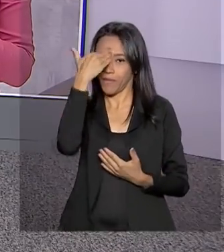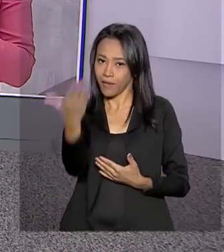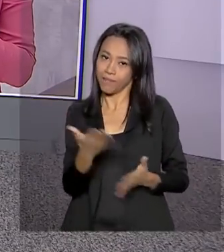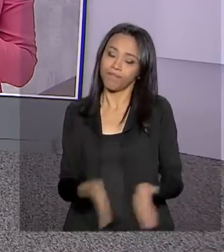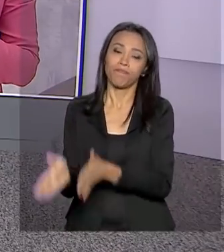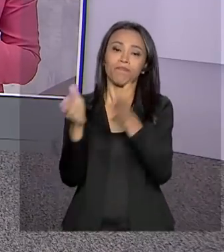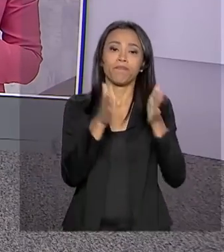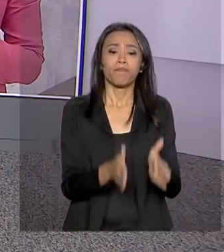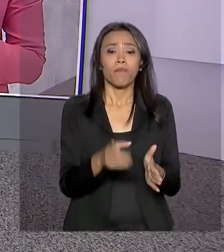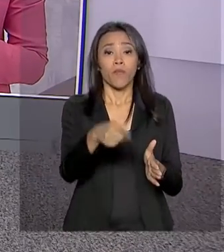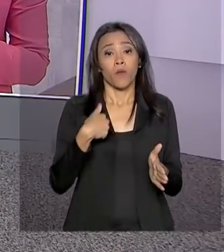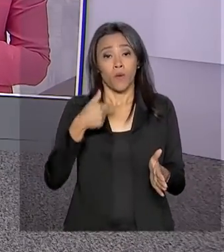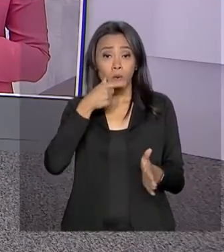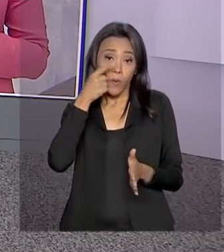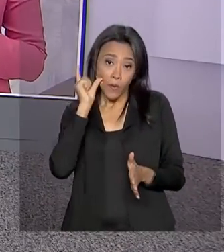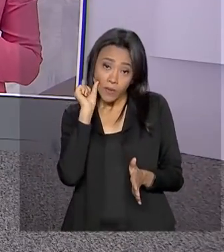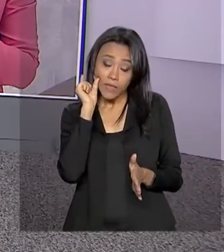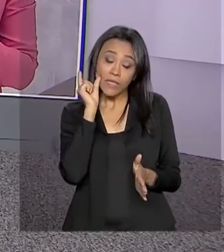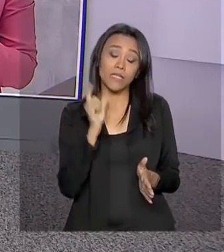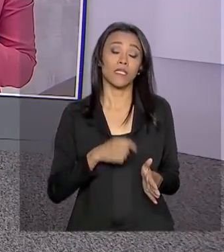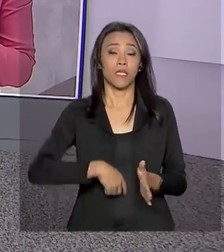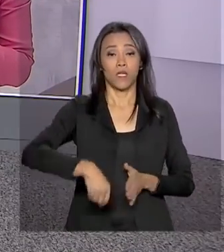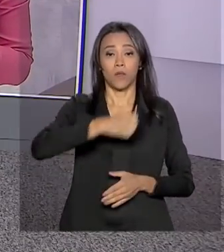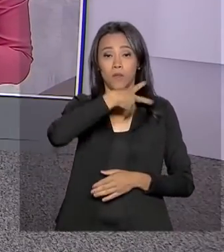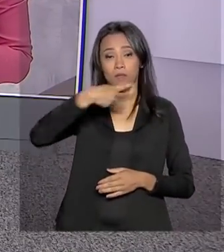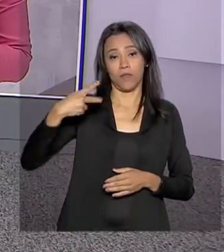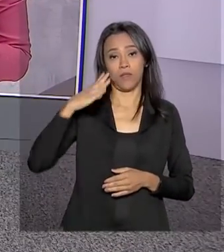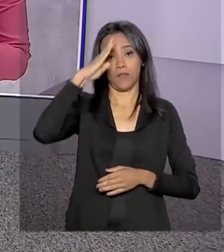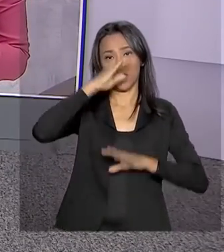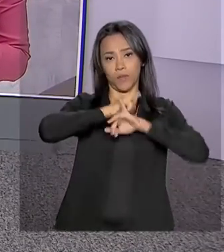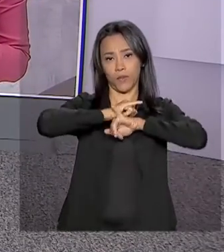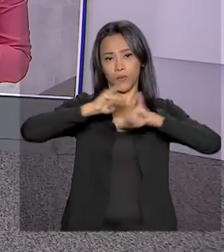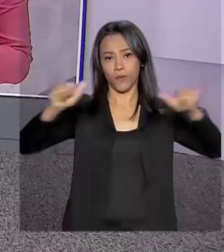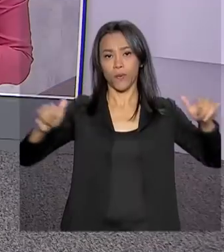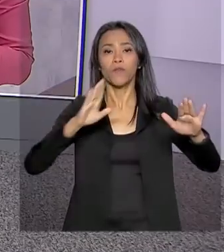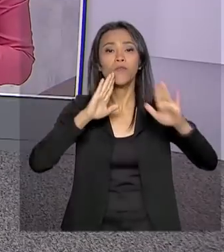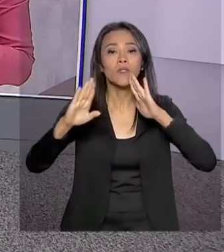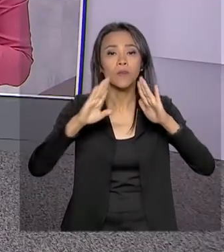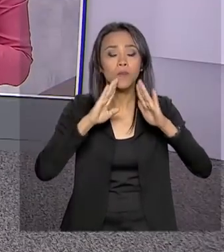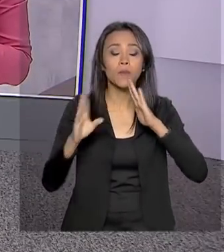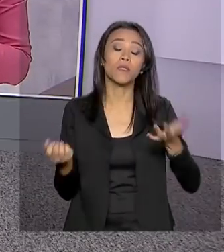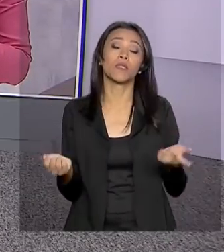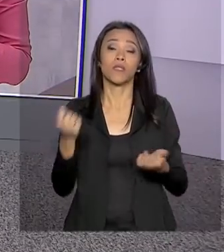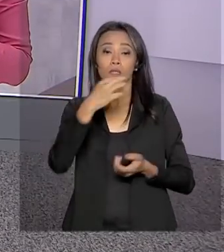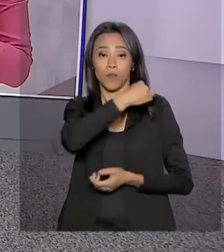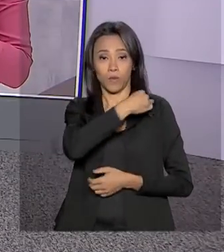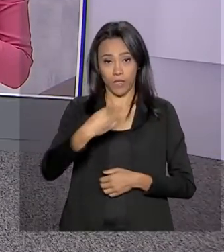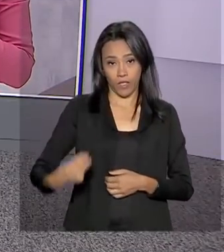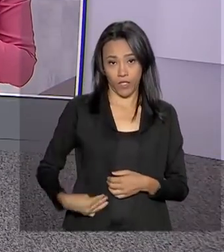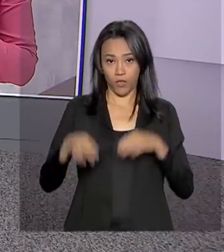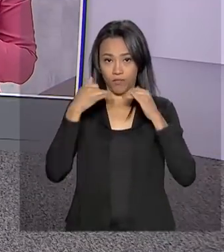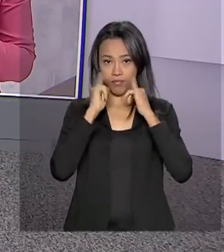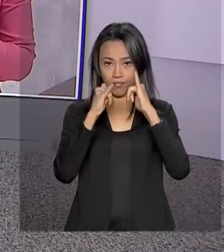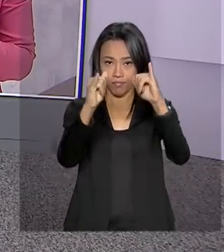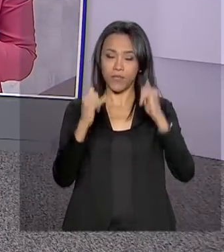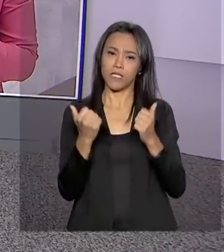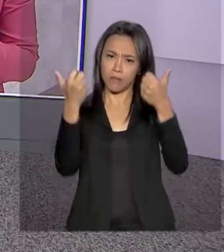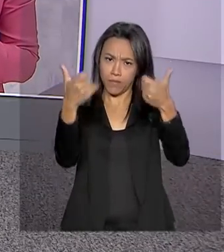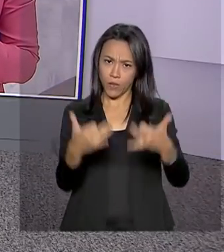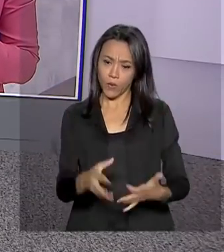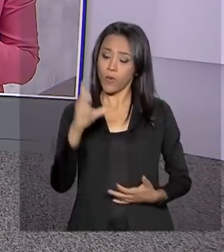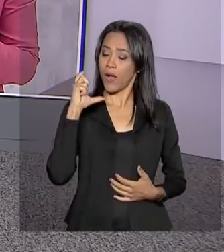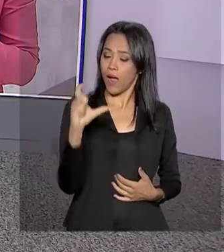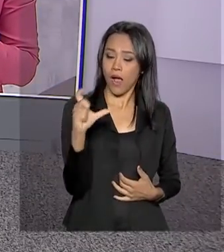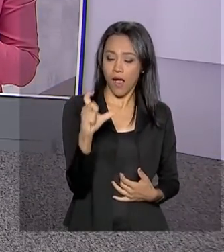Ontem, durante a transmissão semanal ao vivo do presidente Bolsonaro pelo Facebook, o ministro de Minas e Energia, Bento Albuquerque, confirmou que o cartão do